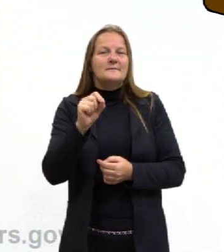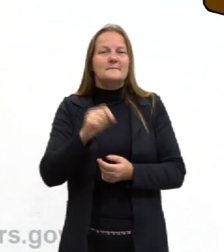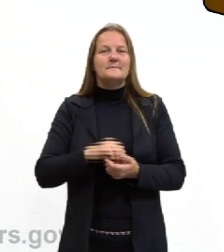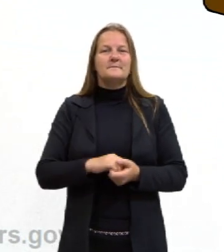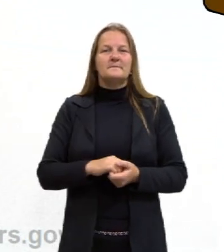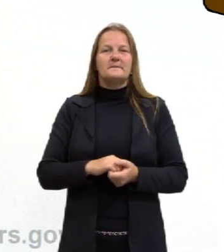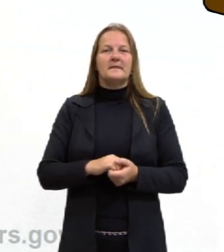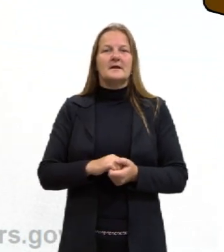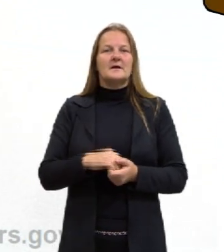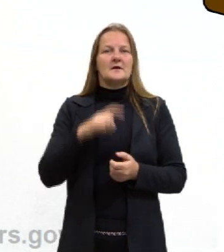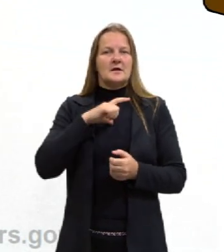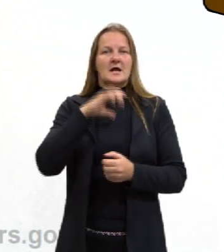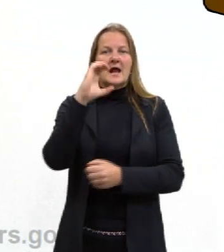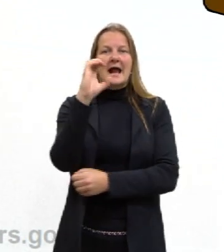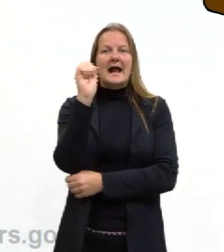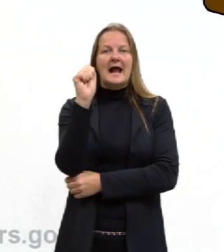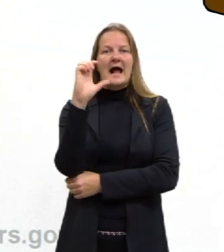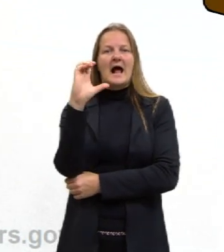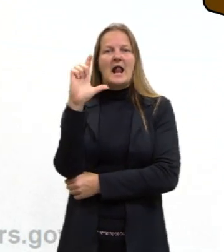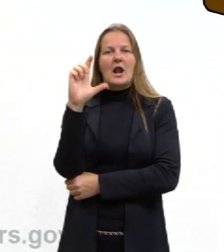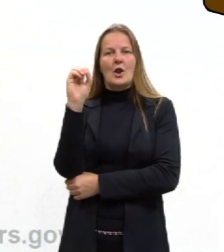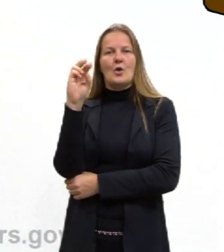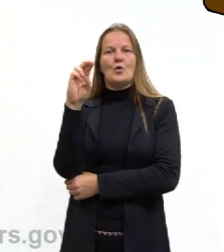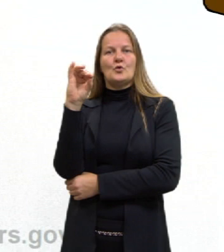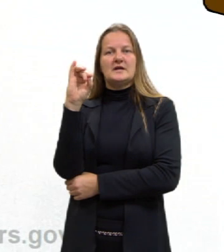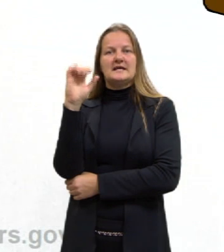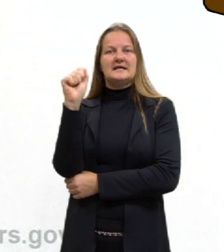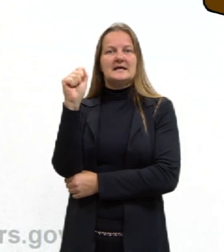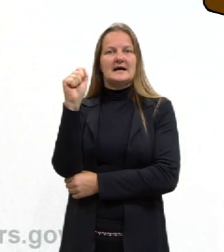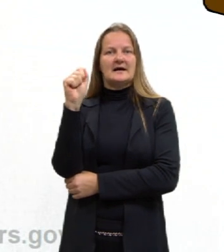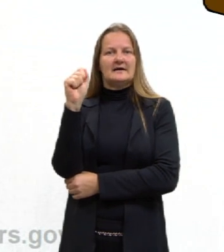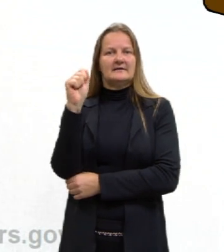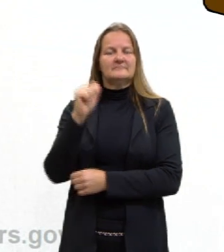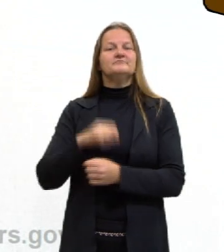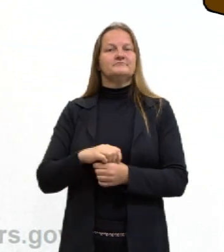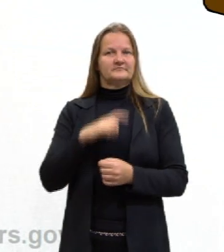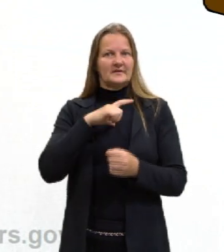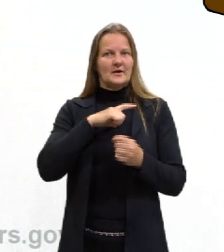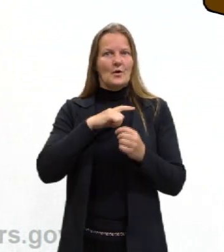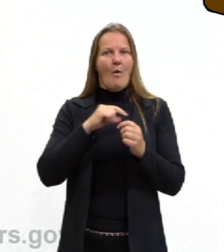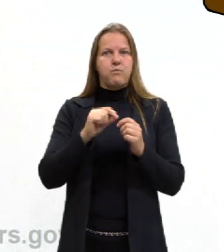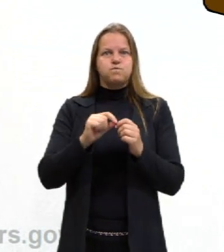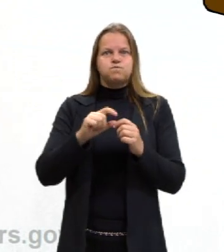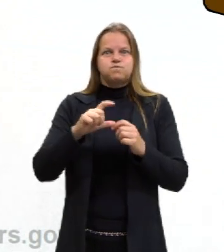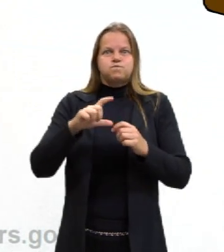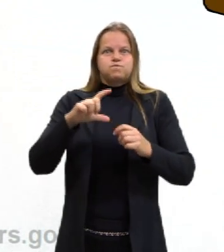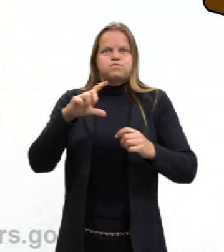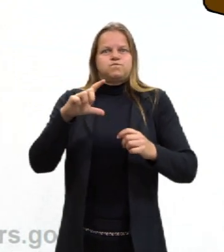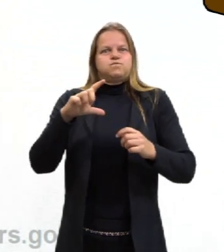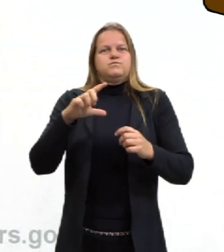calórico. Se a gente não pode comer muito, porque senão acaba passando das